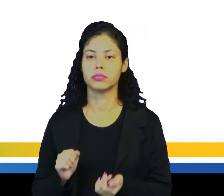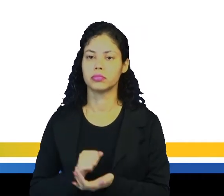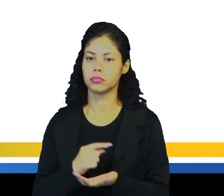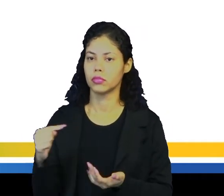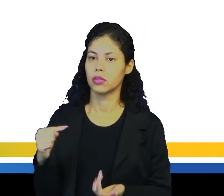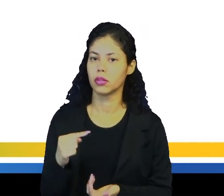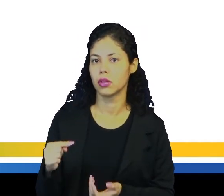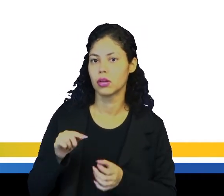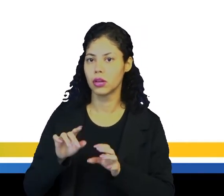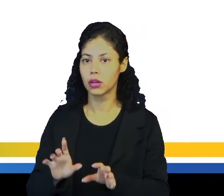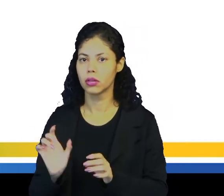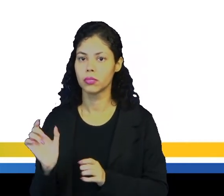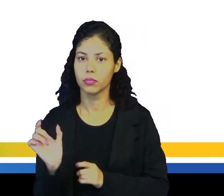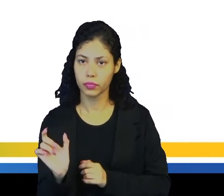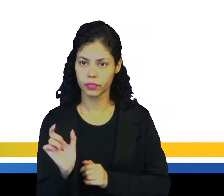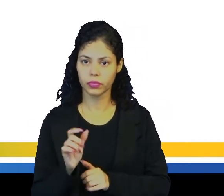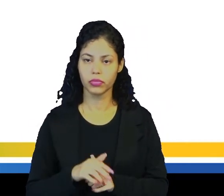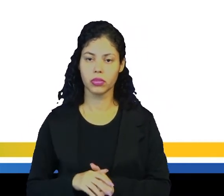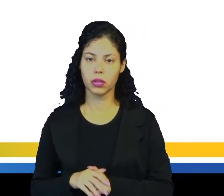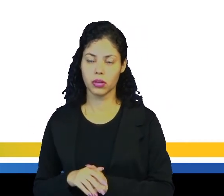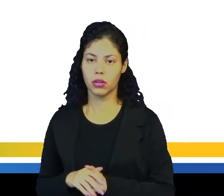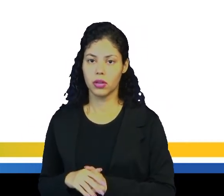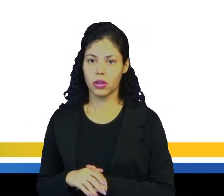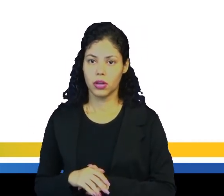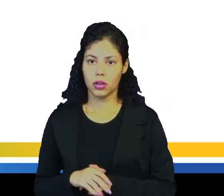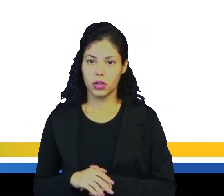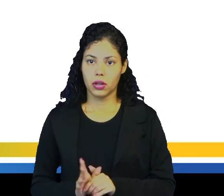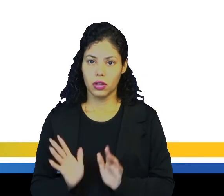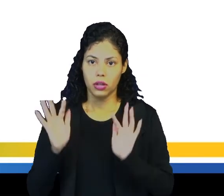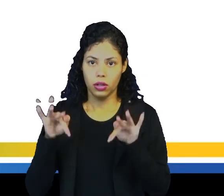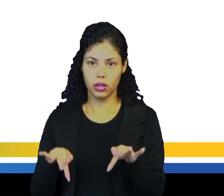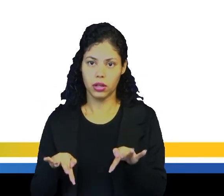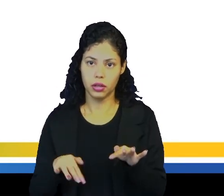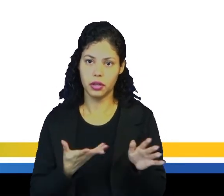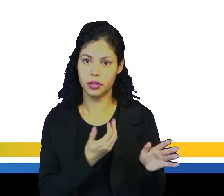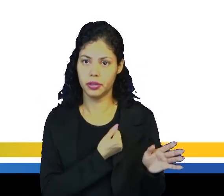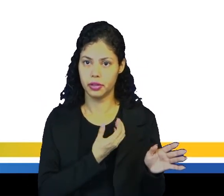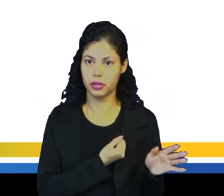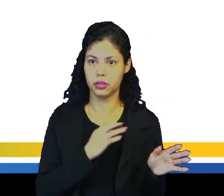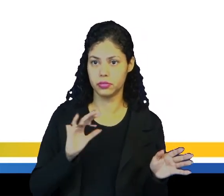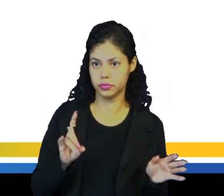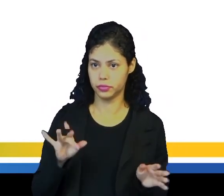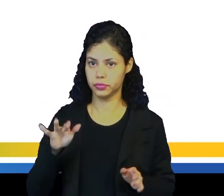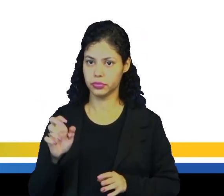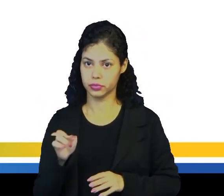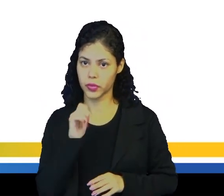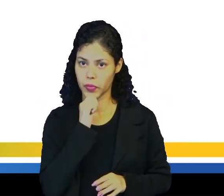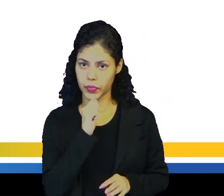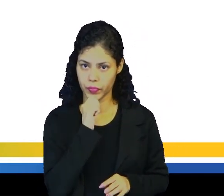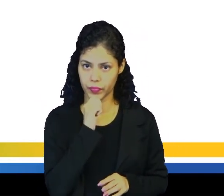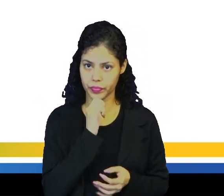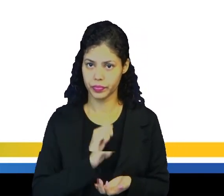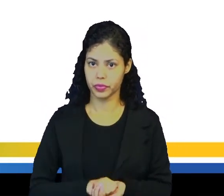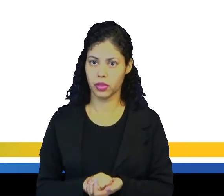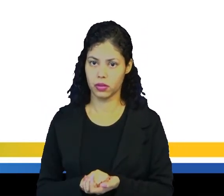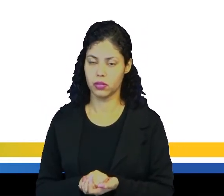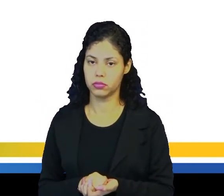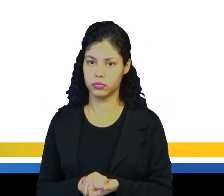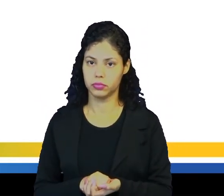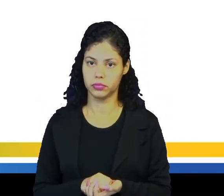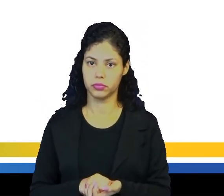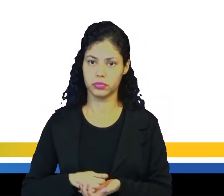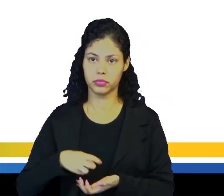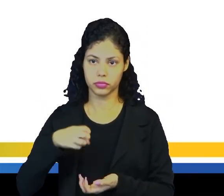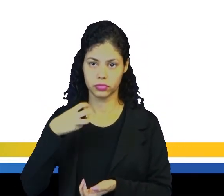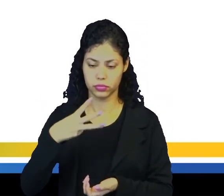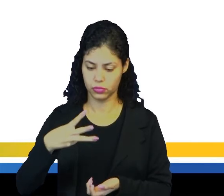língua inglesa para essas palavras. E, para finalizar, em números compostos. Nós temos o 34, né,